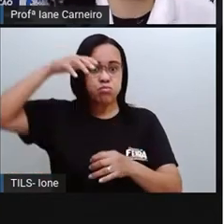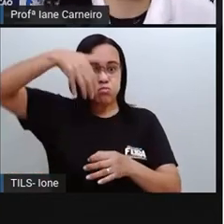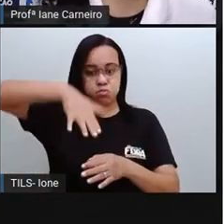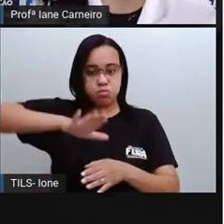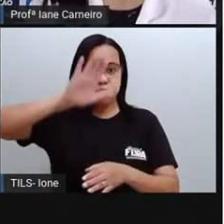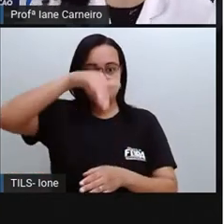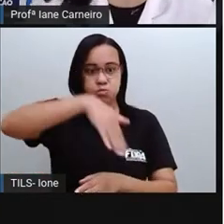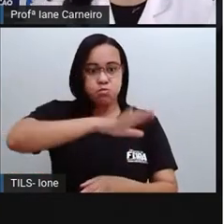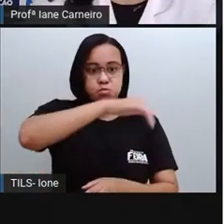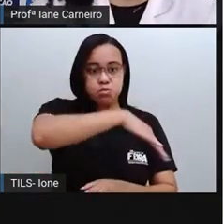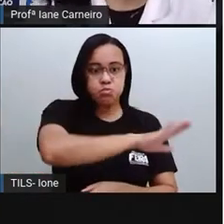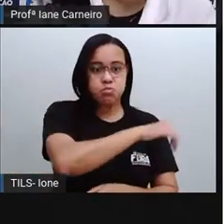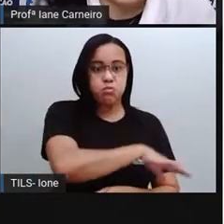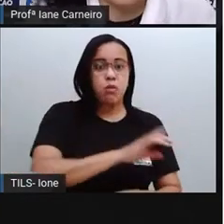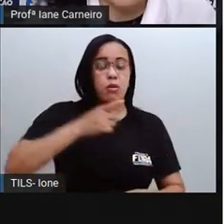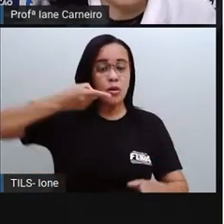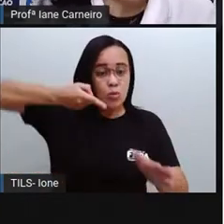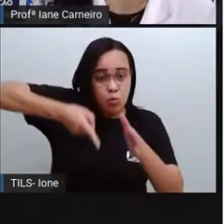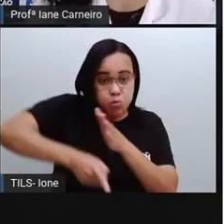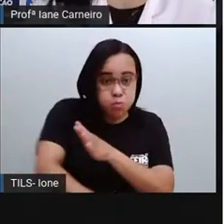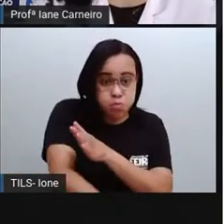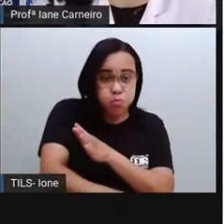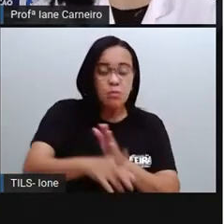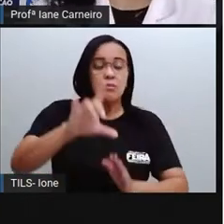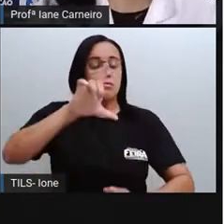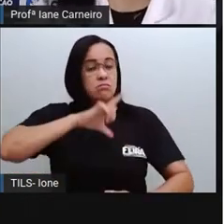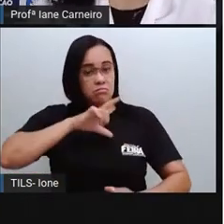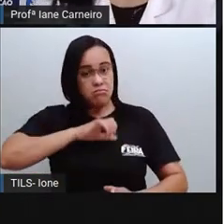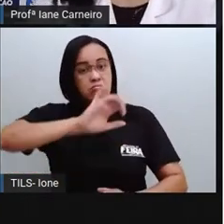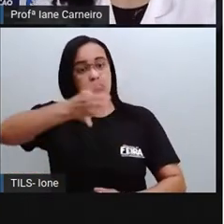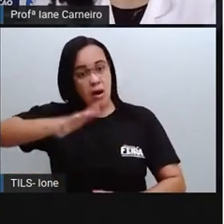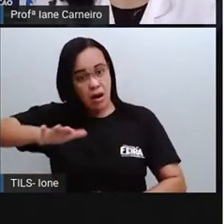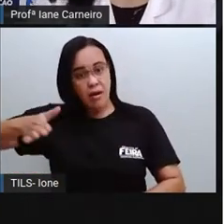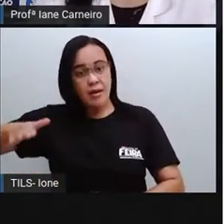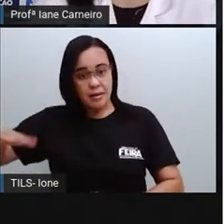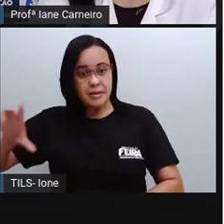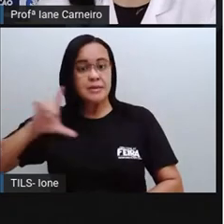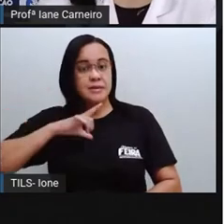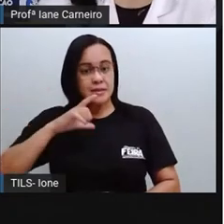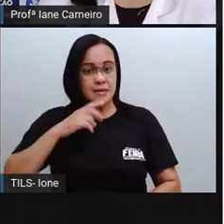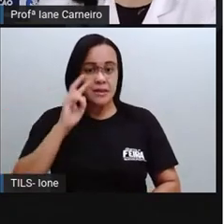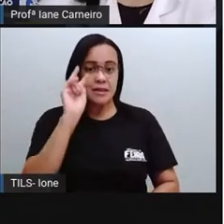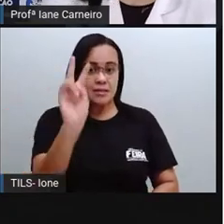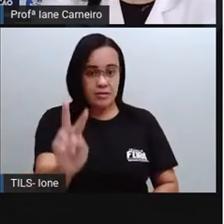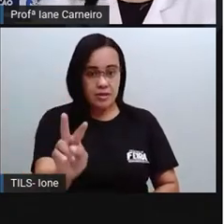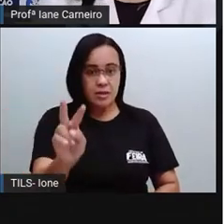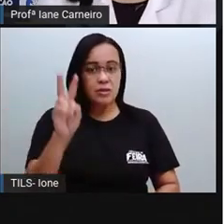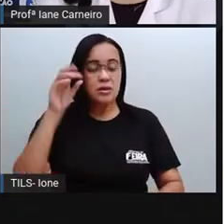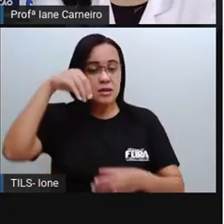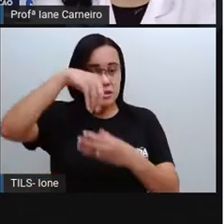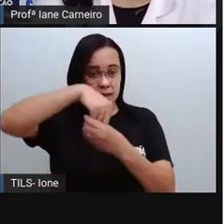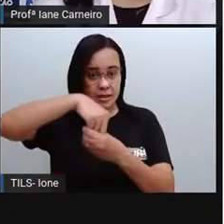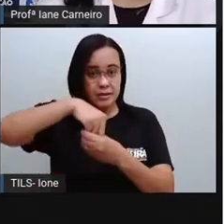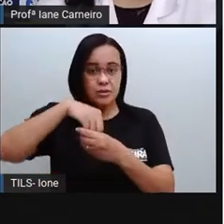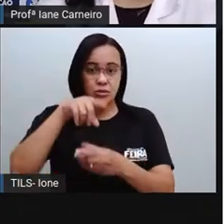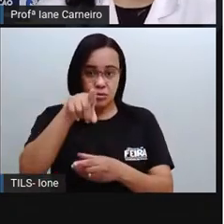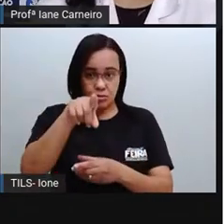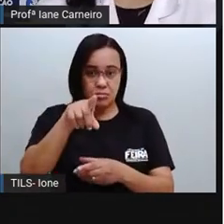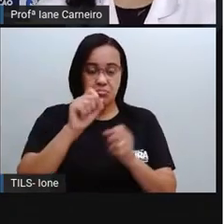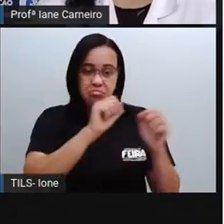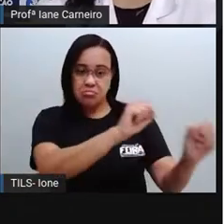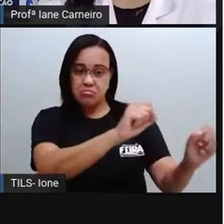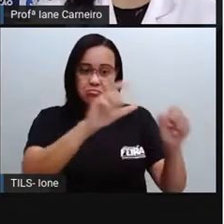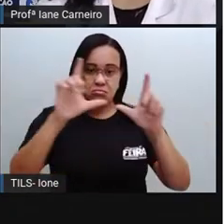Como assim, Troiane, um plástico no mar? É sim, olha aí essa imagem que a Pró colocou, né? Na capa do nosso